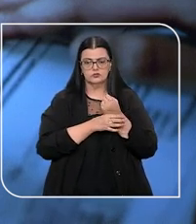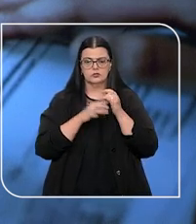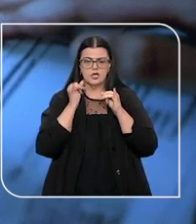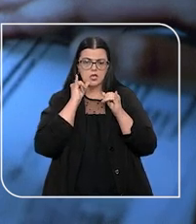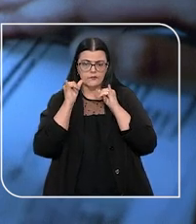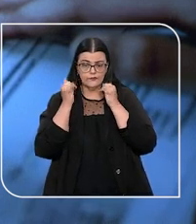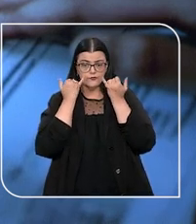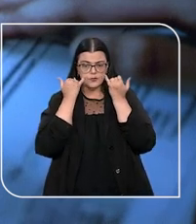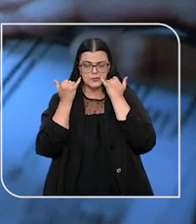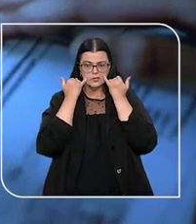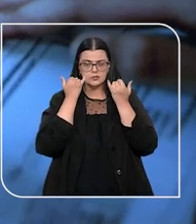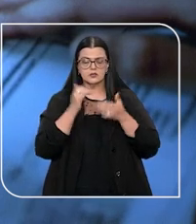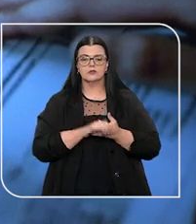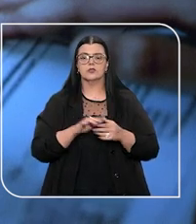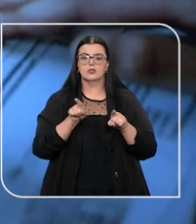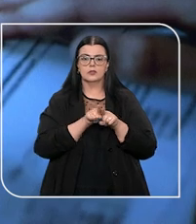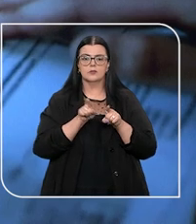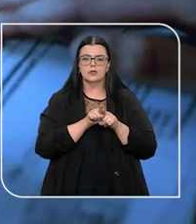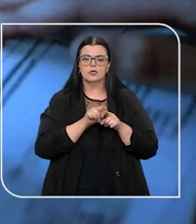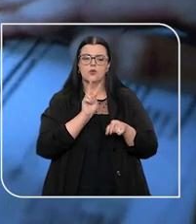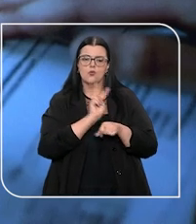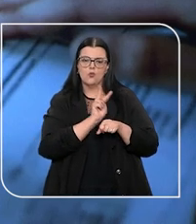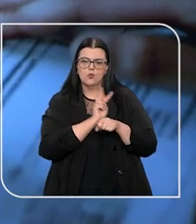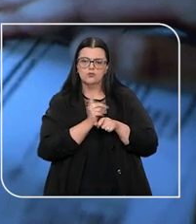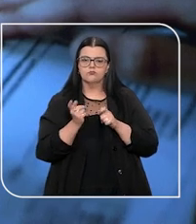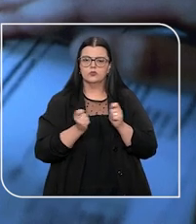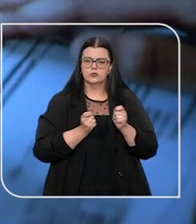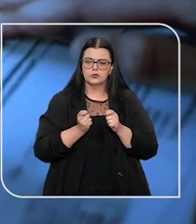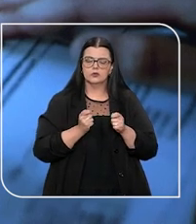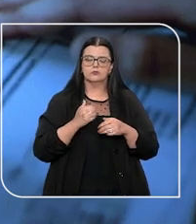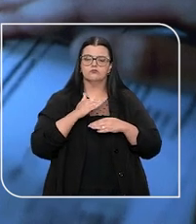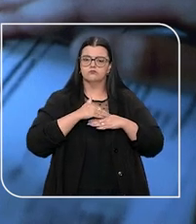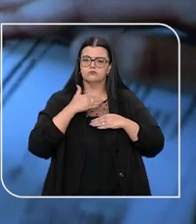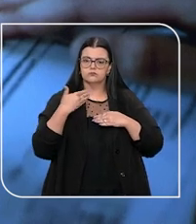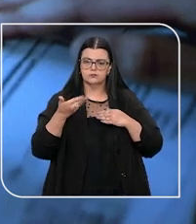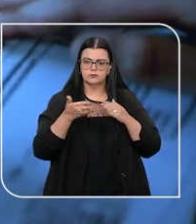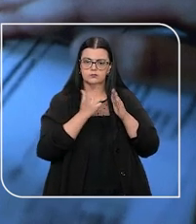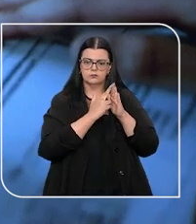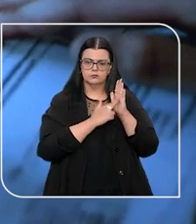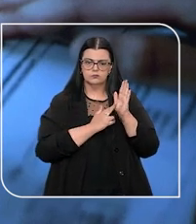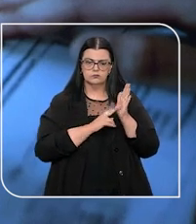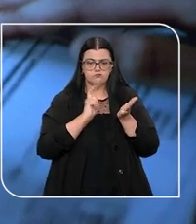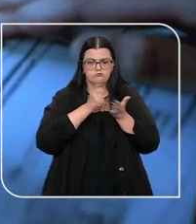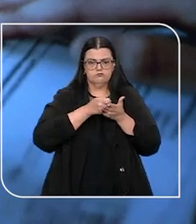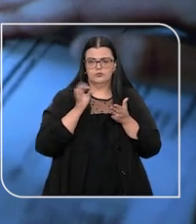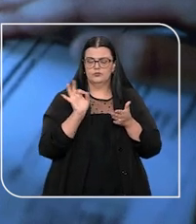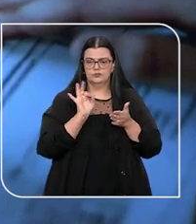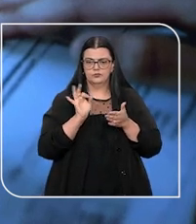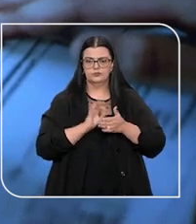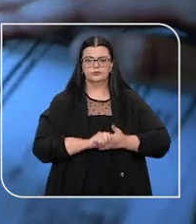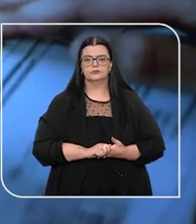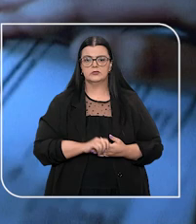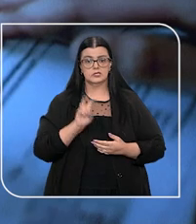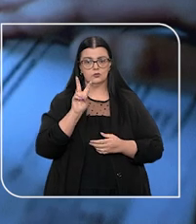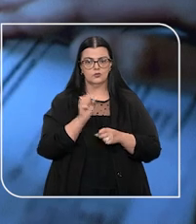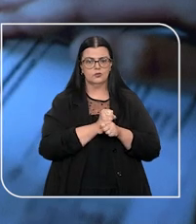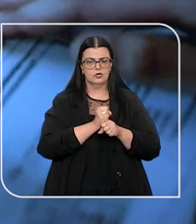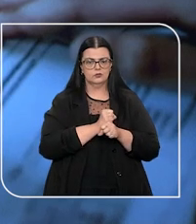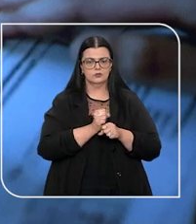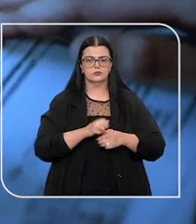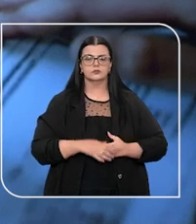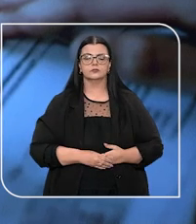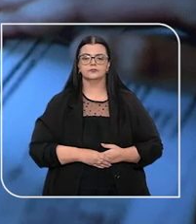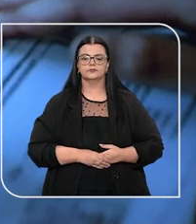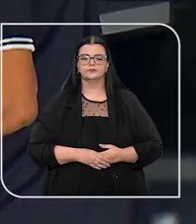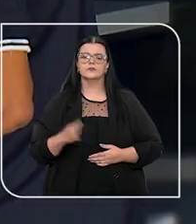a precisão das informações e permitir o controle do prazo de manutenção dos registros negativos, que é de